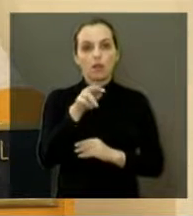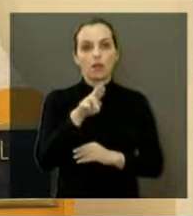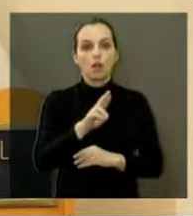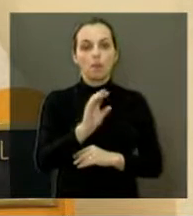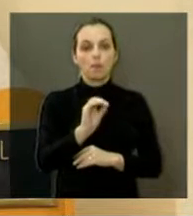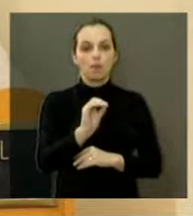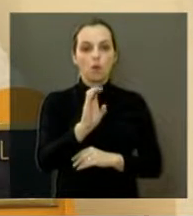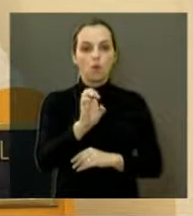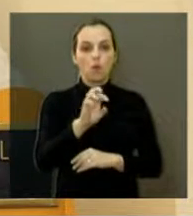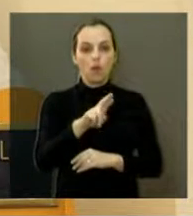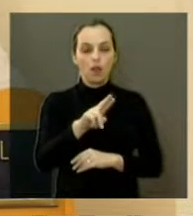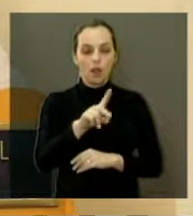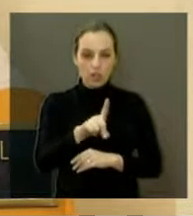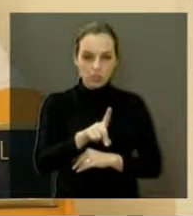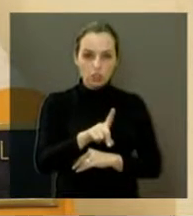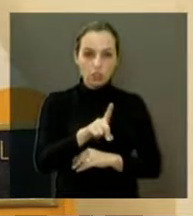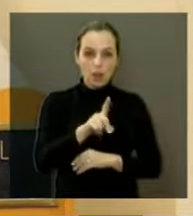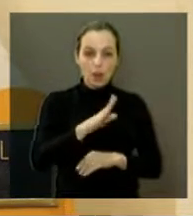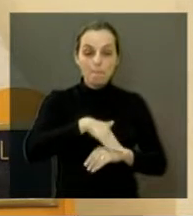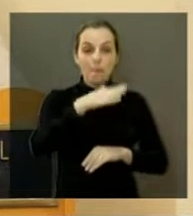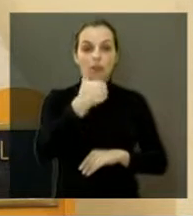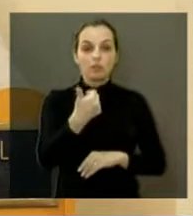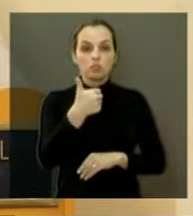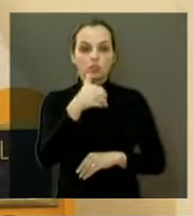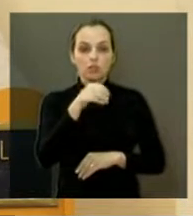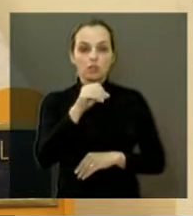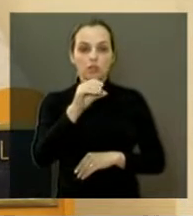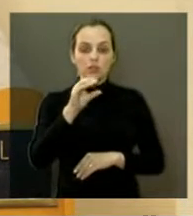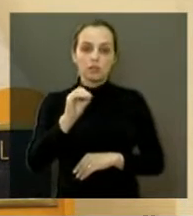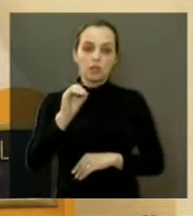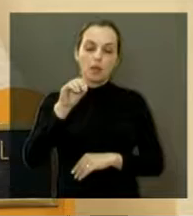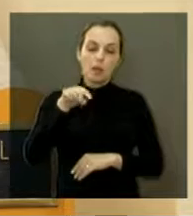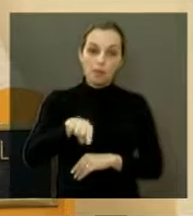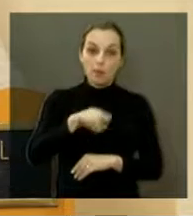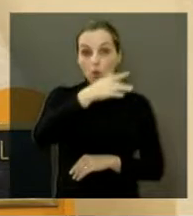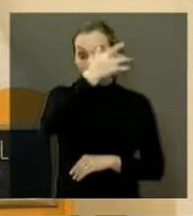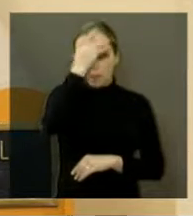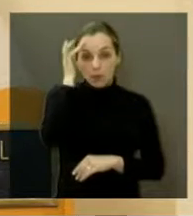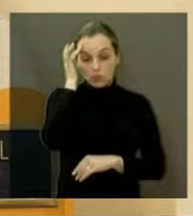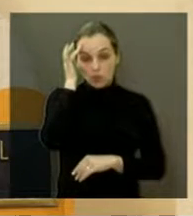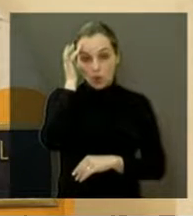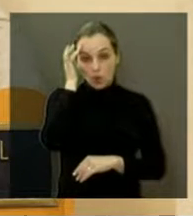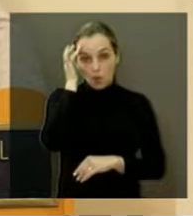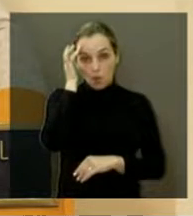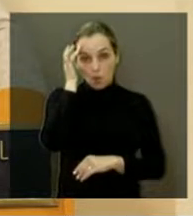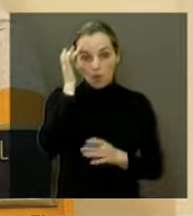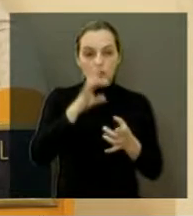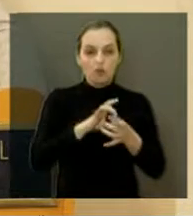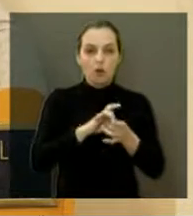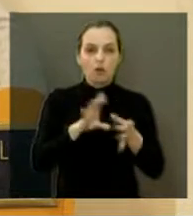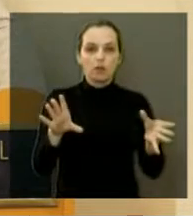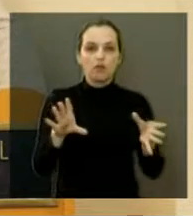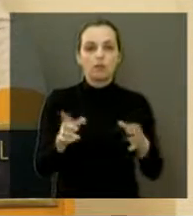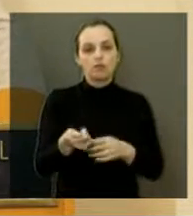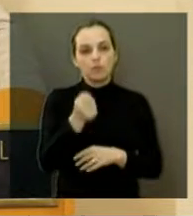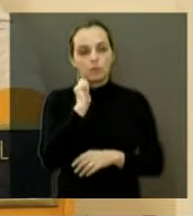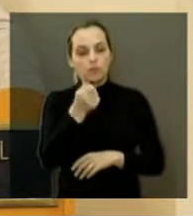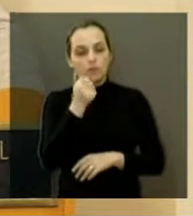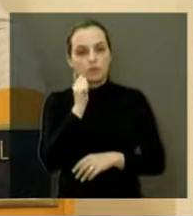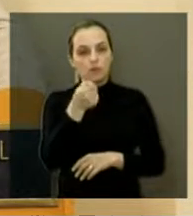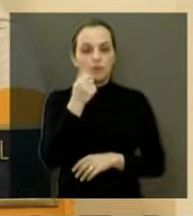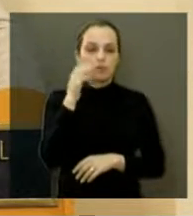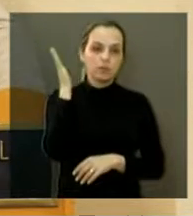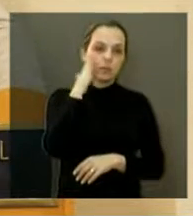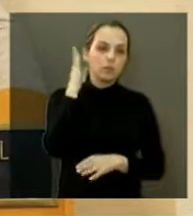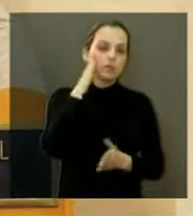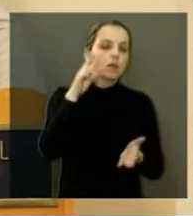cerca de 100 mil pessoas, que seria 48 mil famílias, ficaram livres das drogas aí. E a gente sabe muito